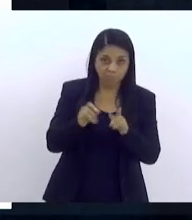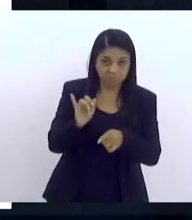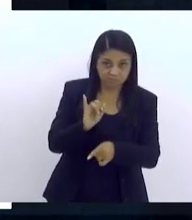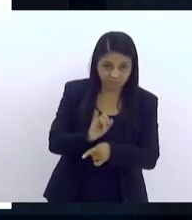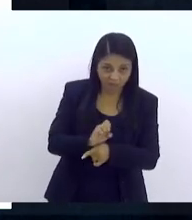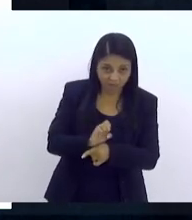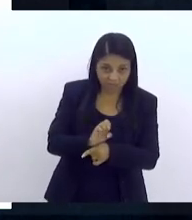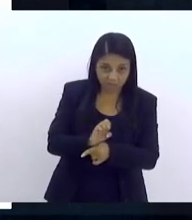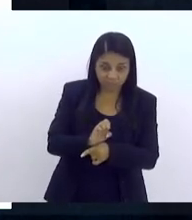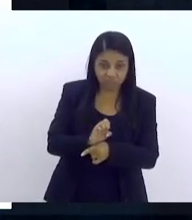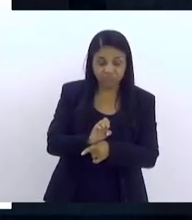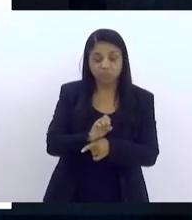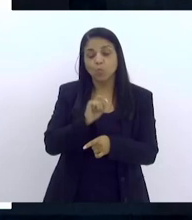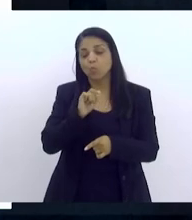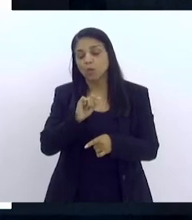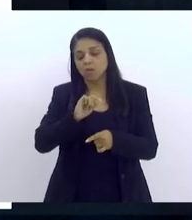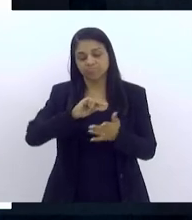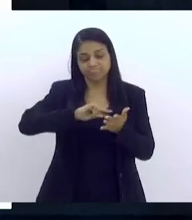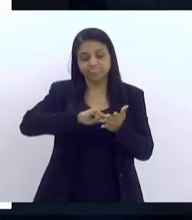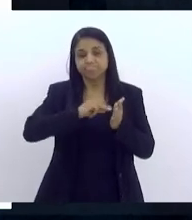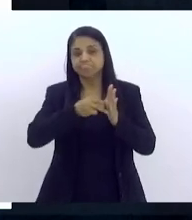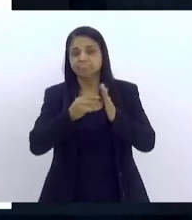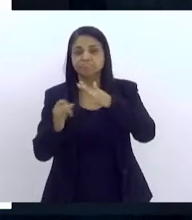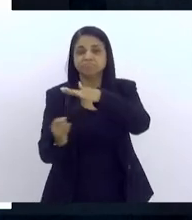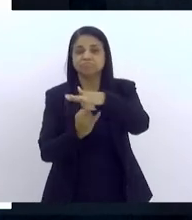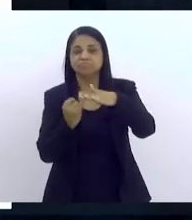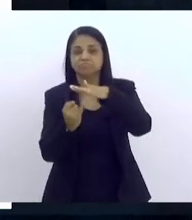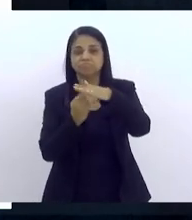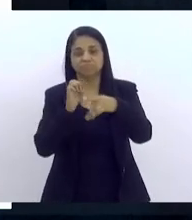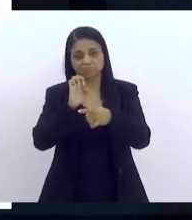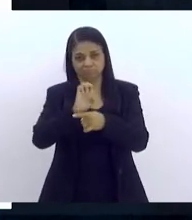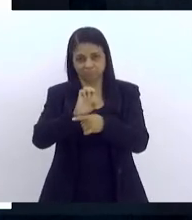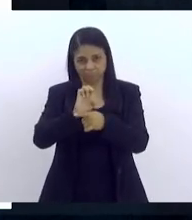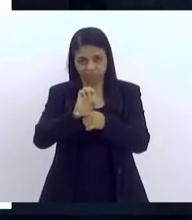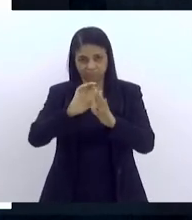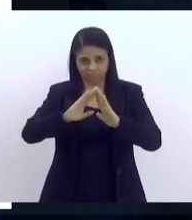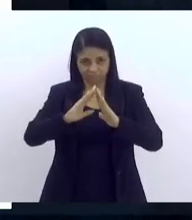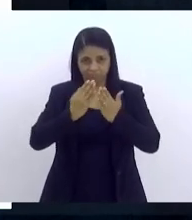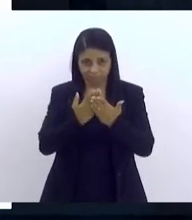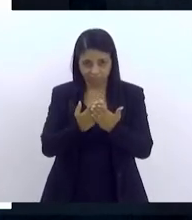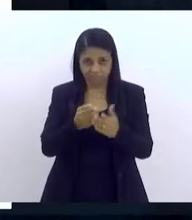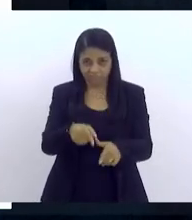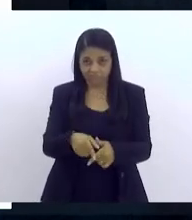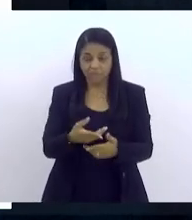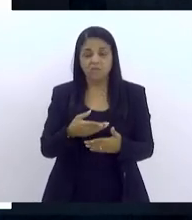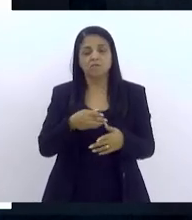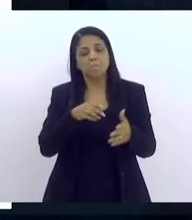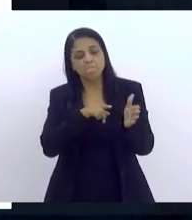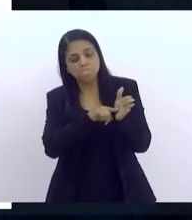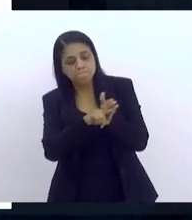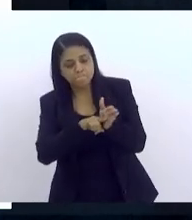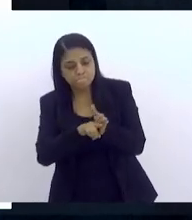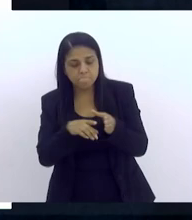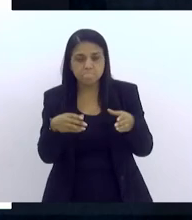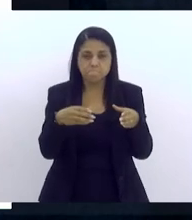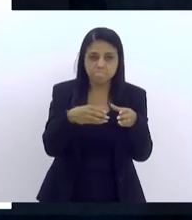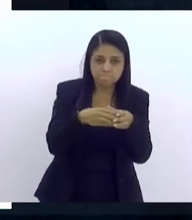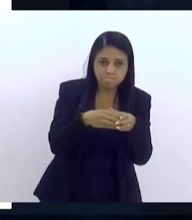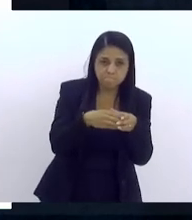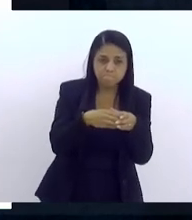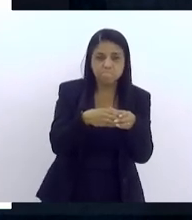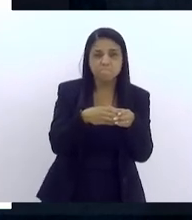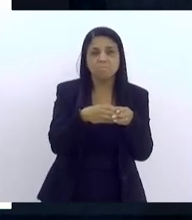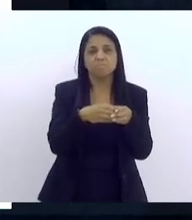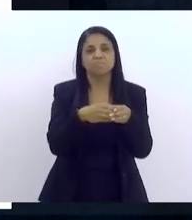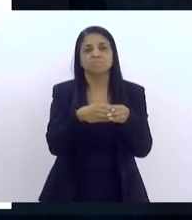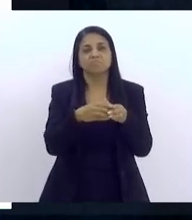instituição escolar. Então, na nota que nós, como um grupo de pesquisadores e ativistas